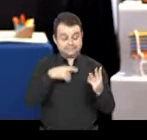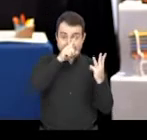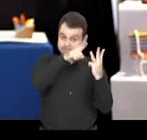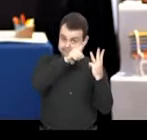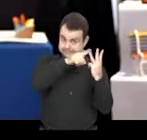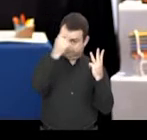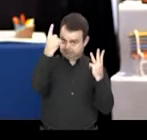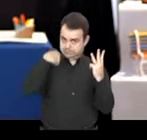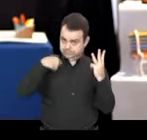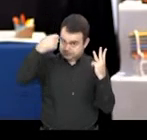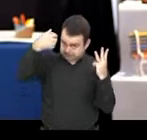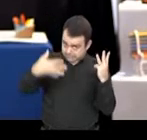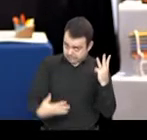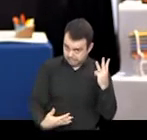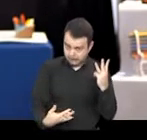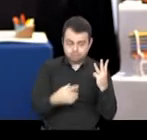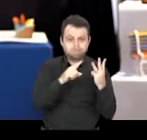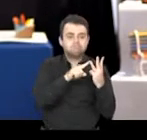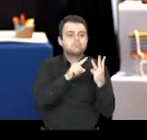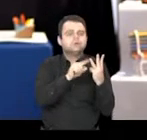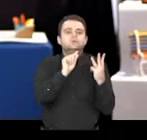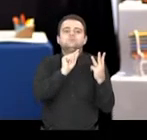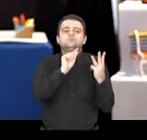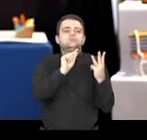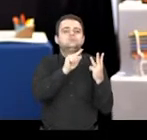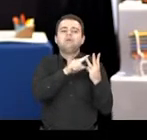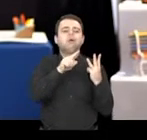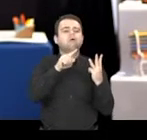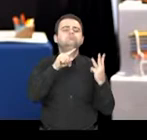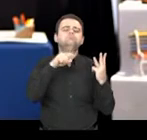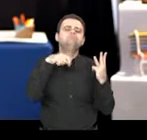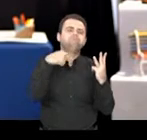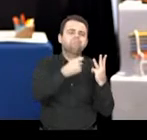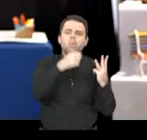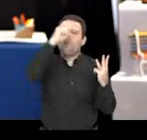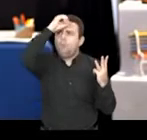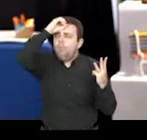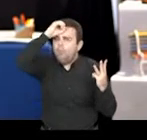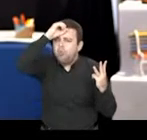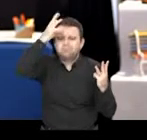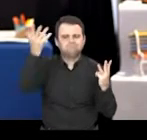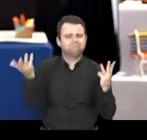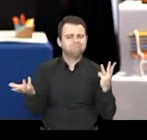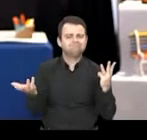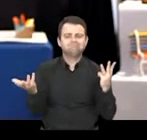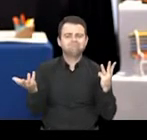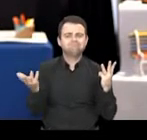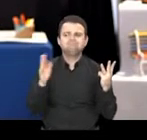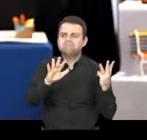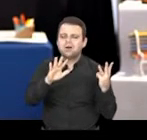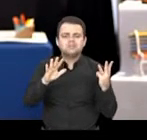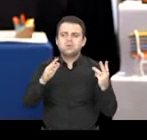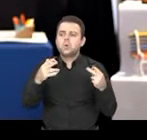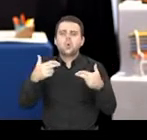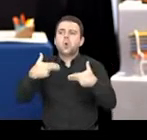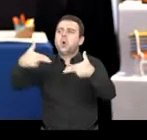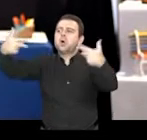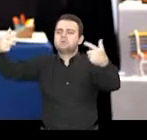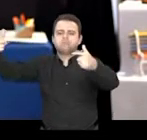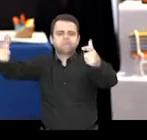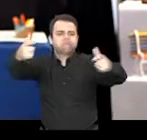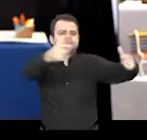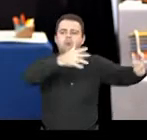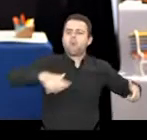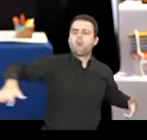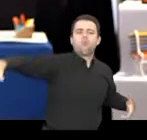primeiro dos andarilhos, do uso em primeiro lugar que eles fazem da ignorância. Sempre eles sabiam tudo sobre o nada